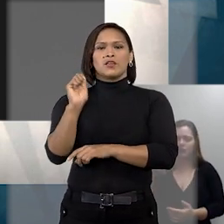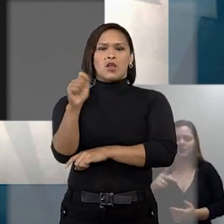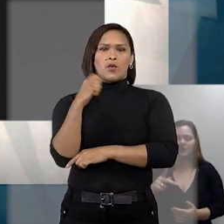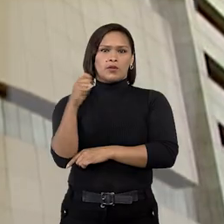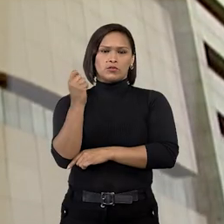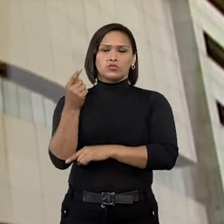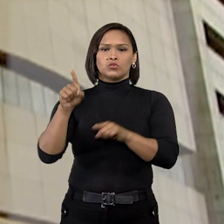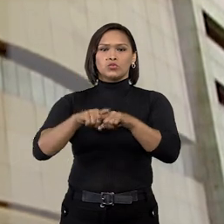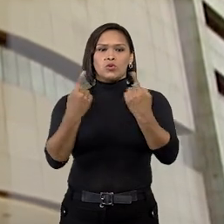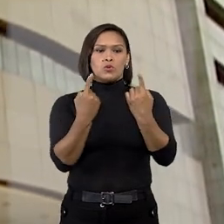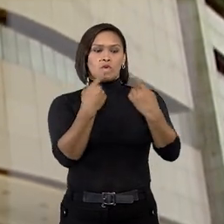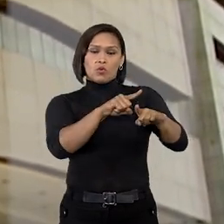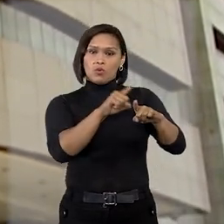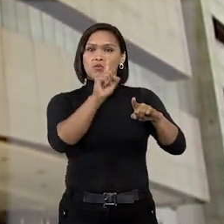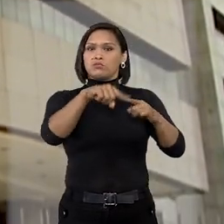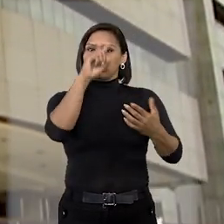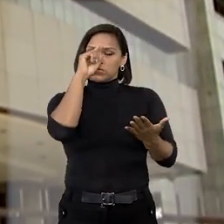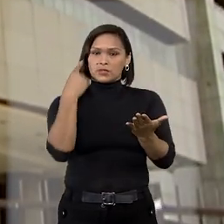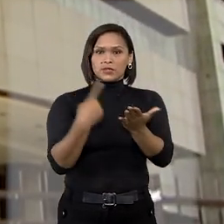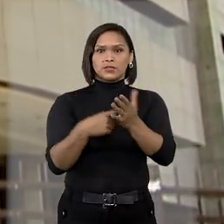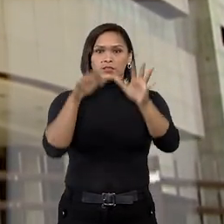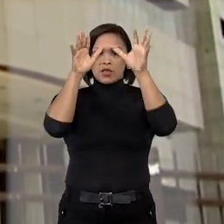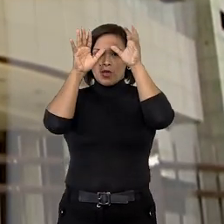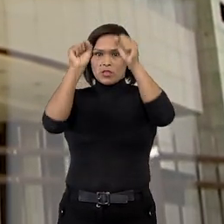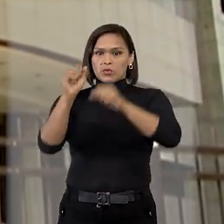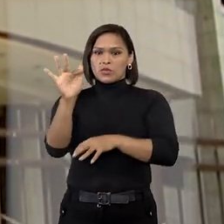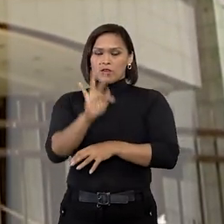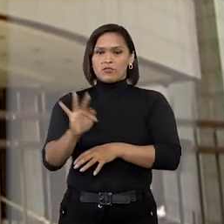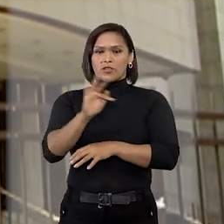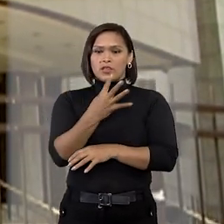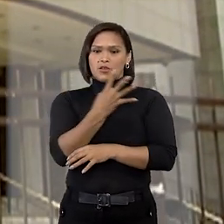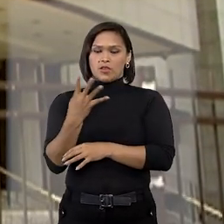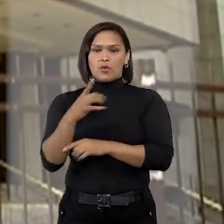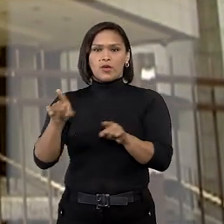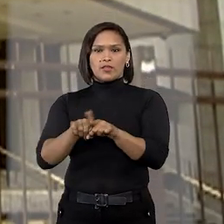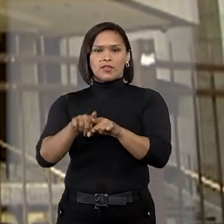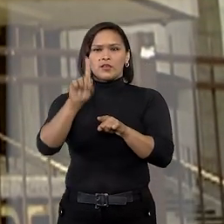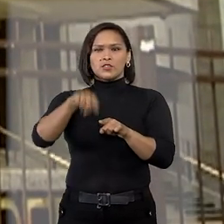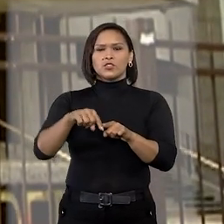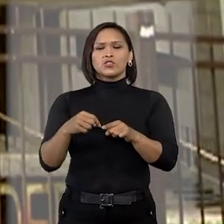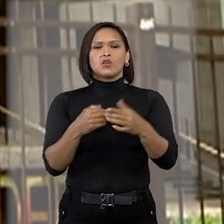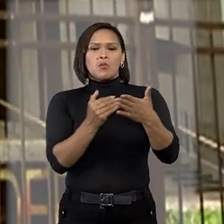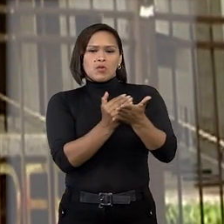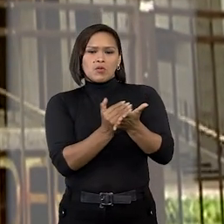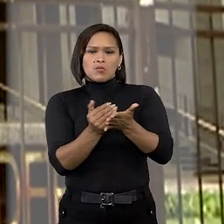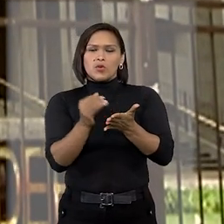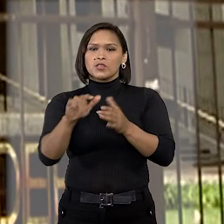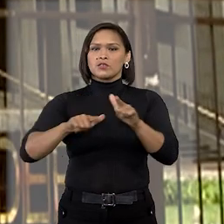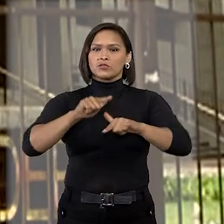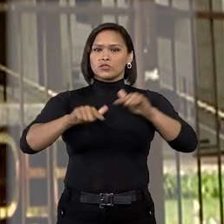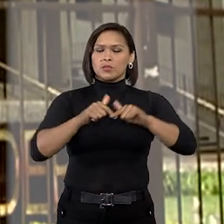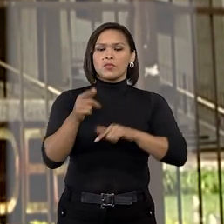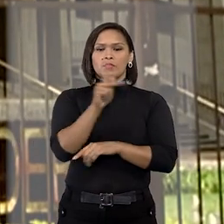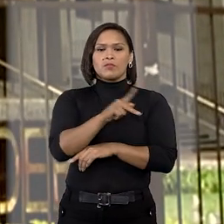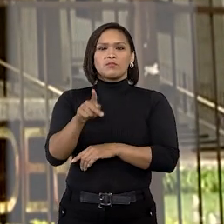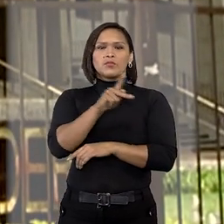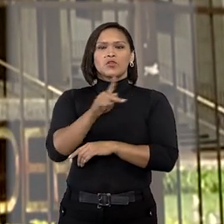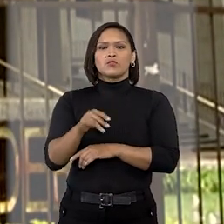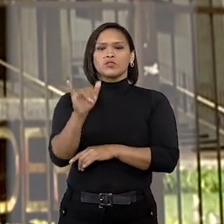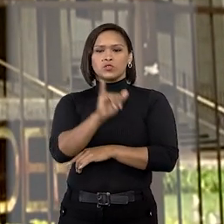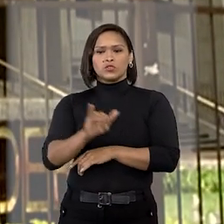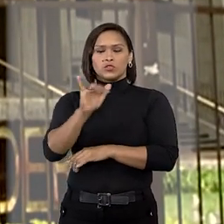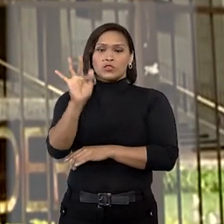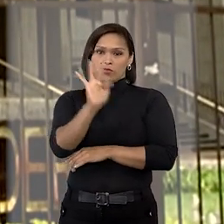Grande do Sul contra a decisão judicial do Tribunal Regional Federal da Quarta Região sobre a progressão funcional de professores de